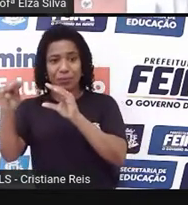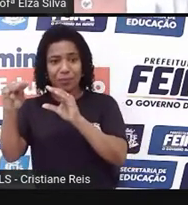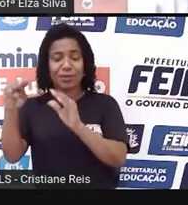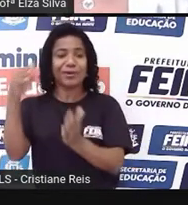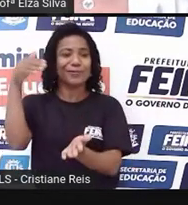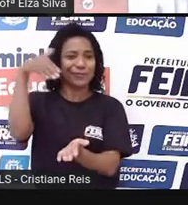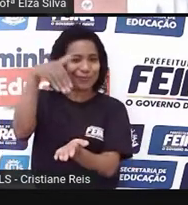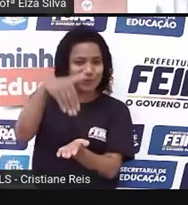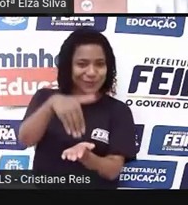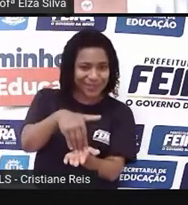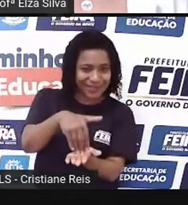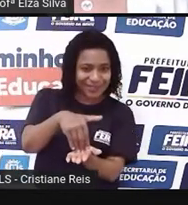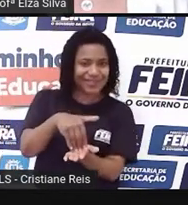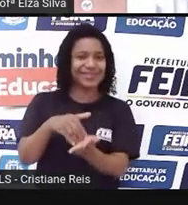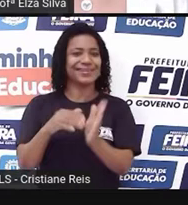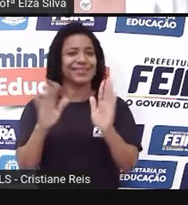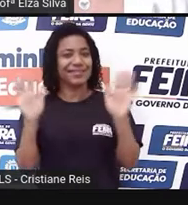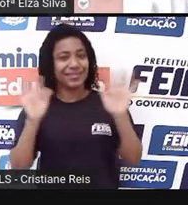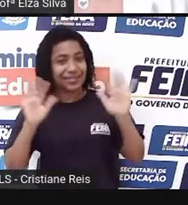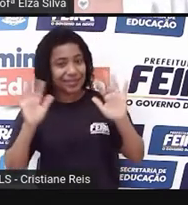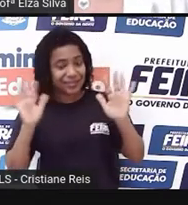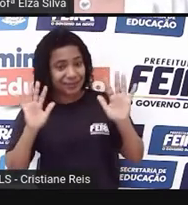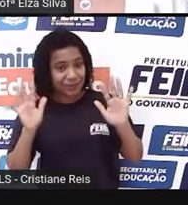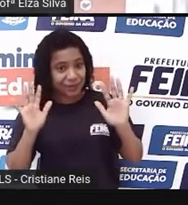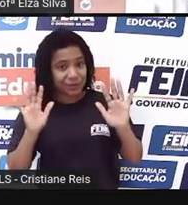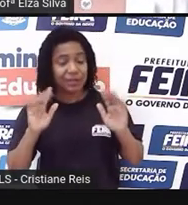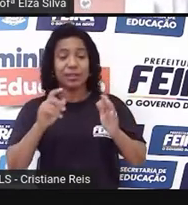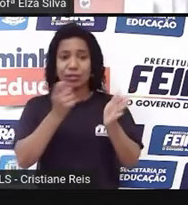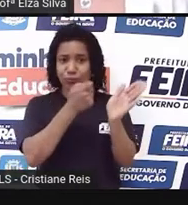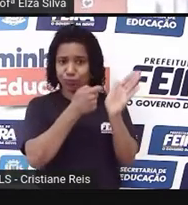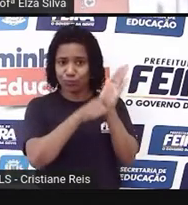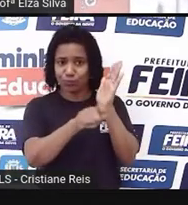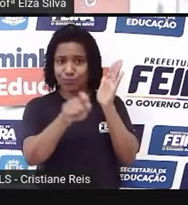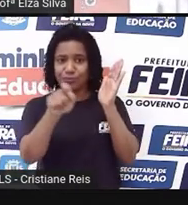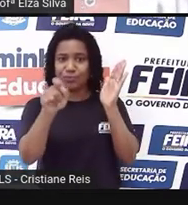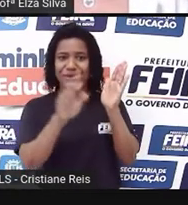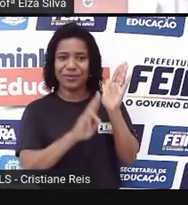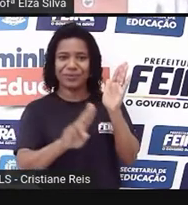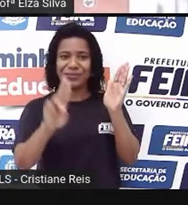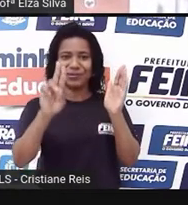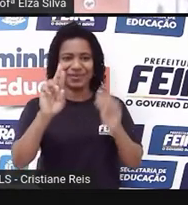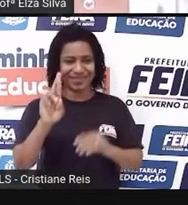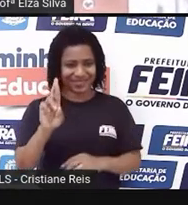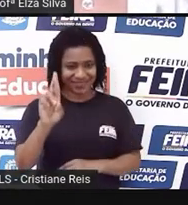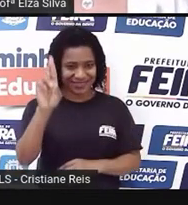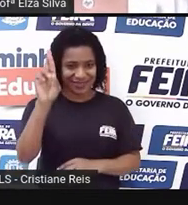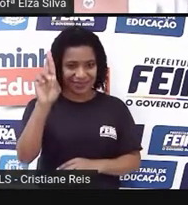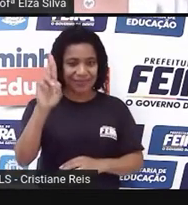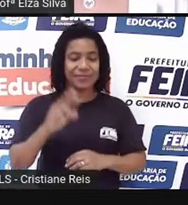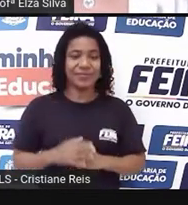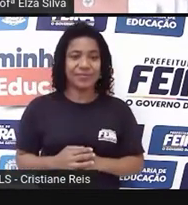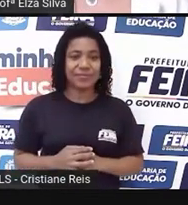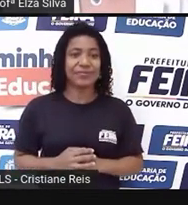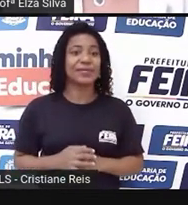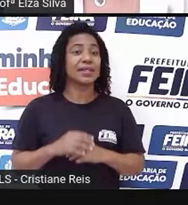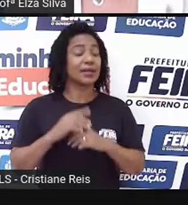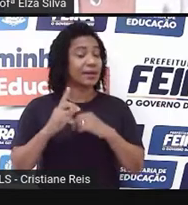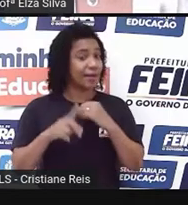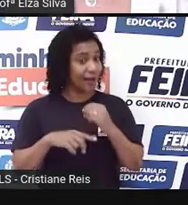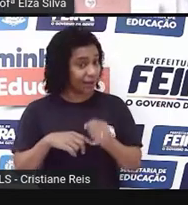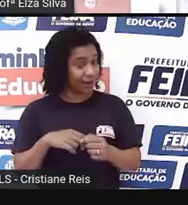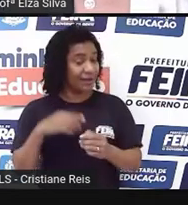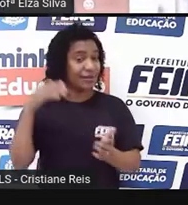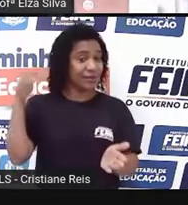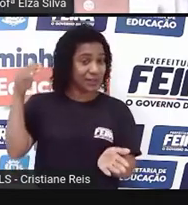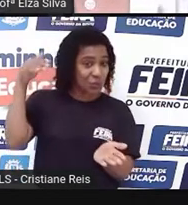e a assinatura. E por fim, caso você se recorde de alguma coisa que não foi dita